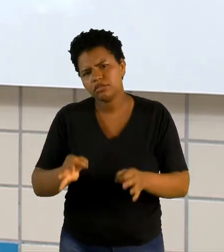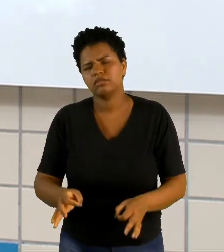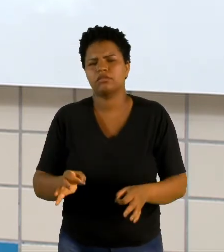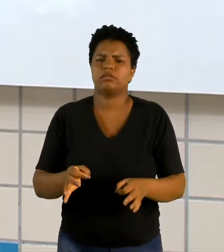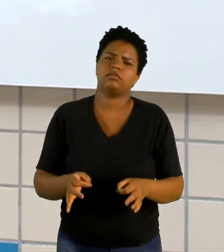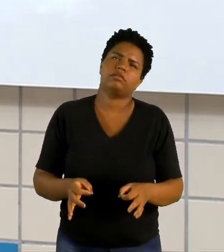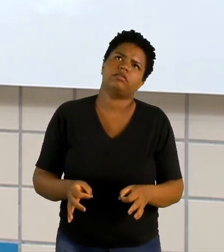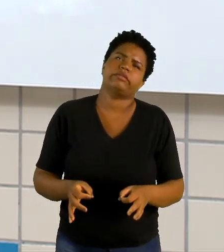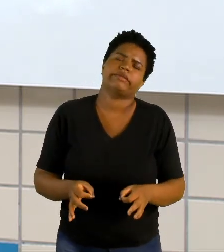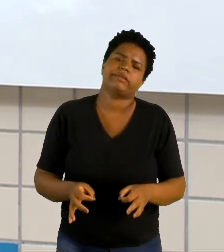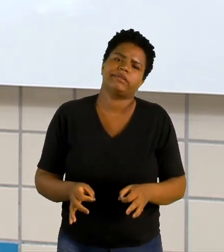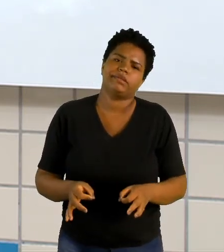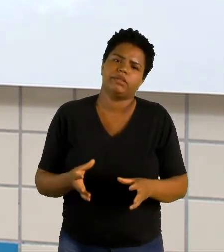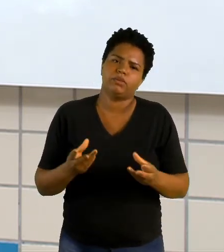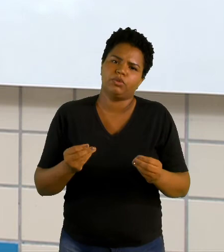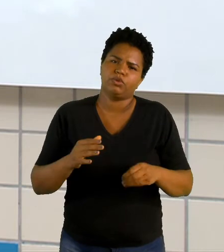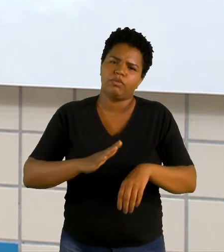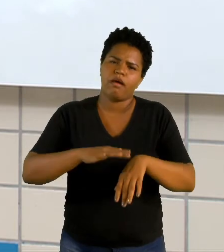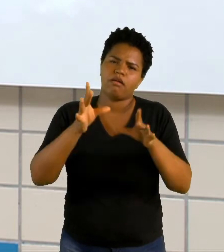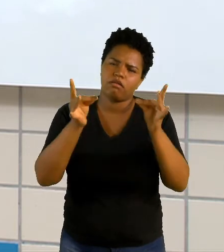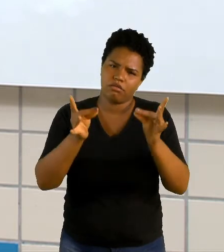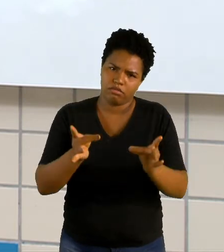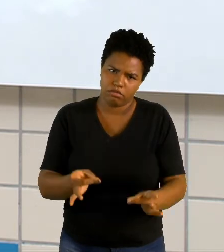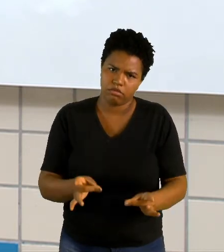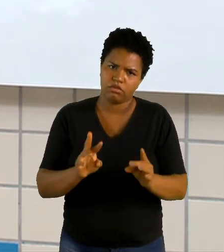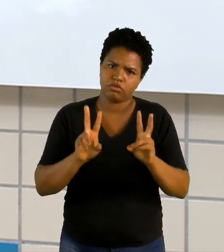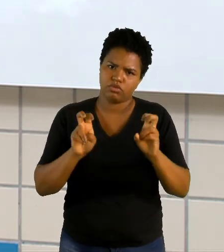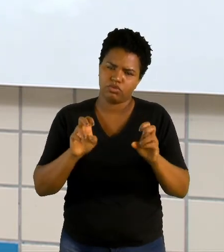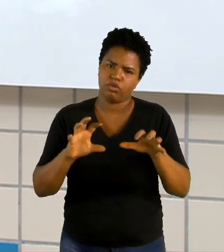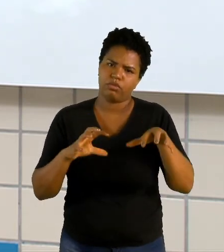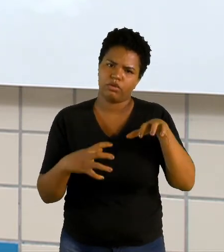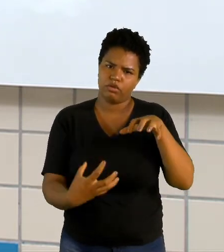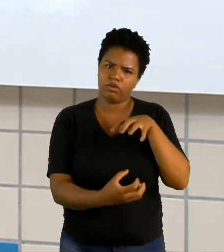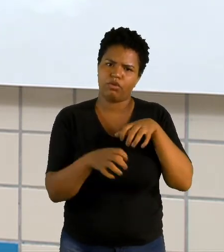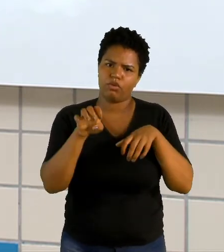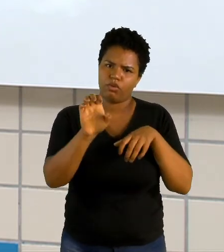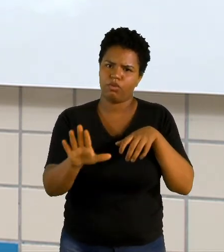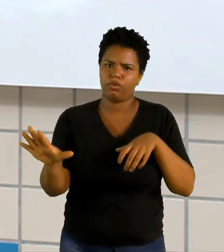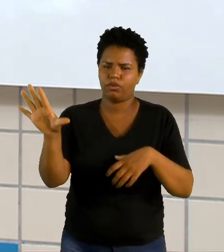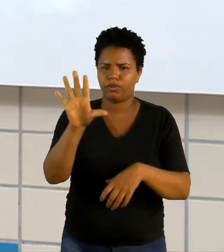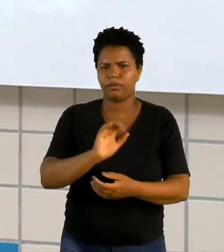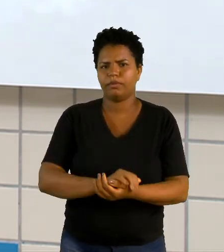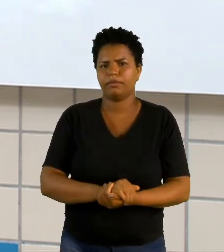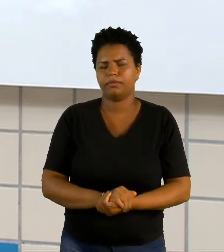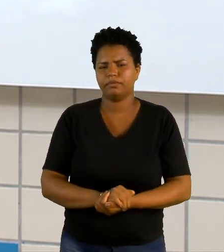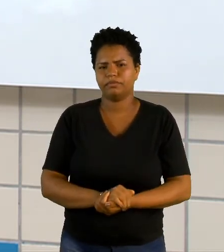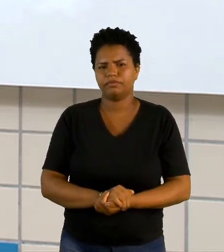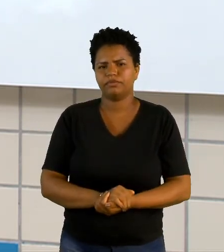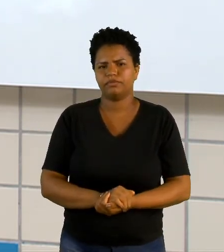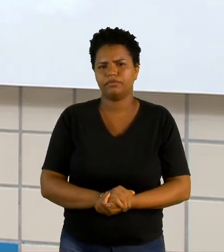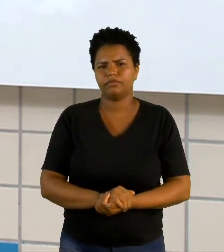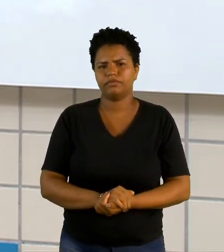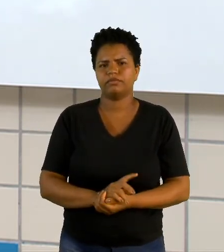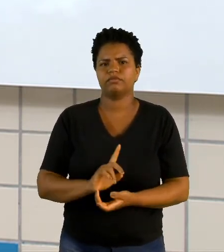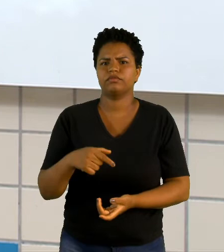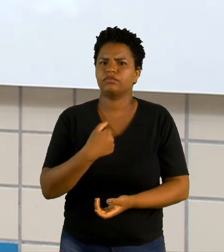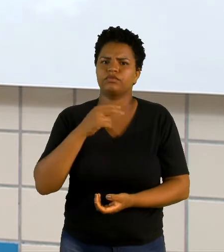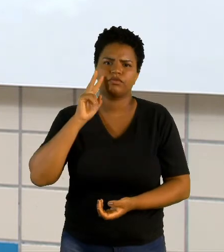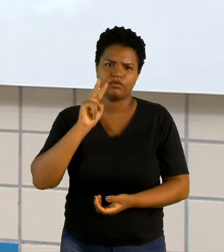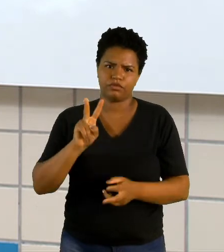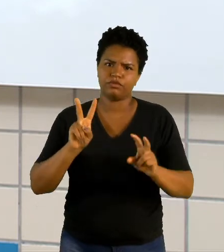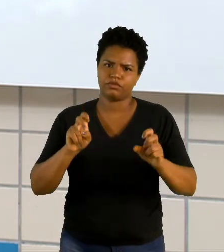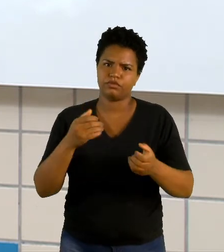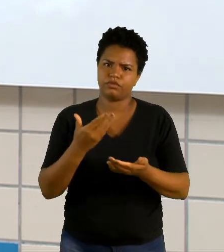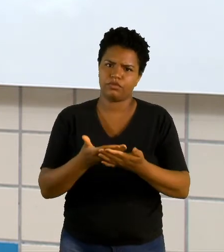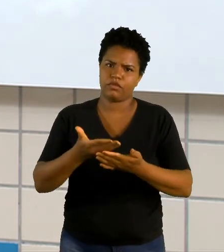com muito mais detalhes sobre o continente europeu. Nós já vimos em outras aulas sobre o continente